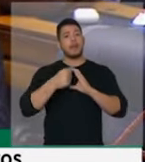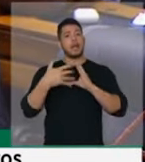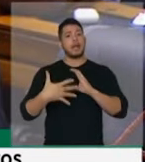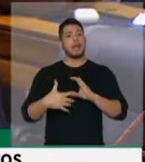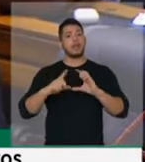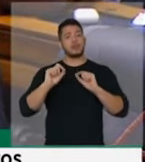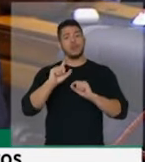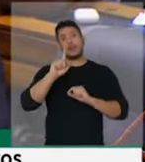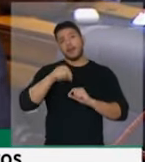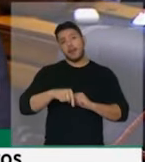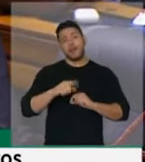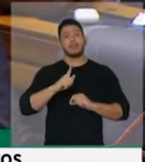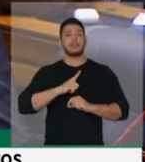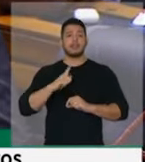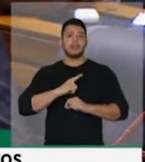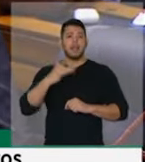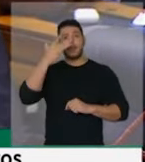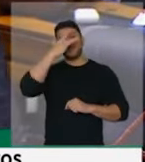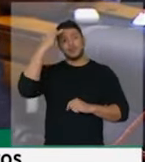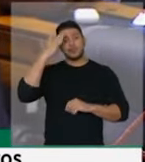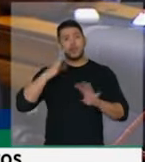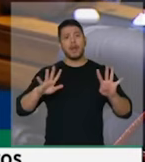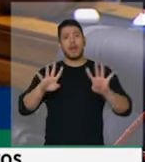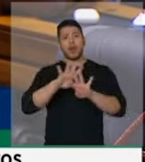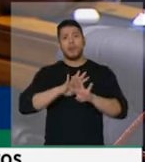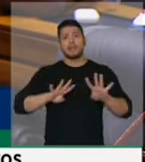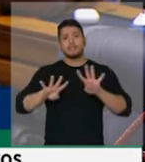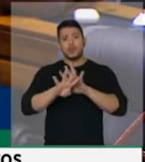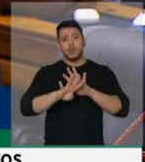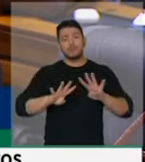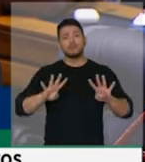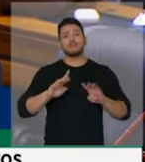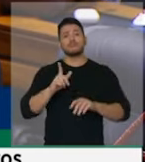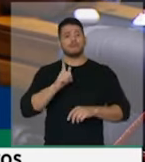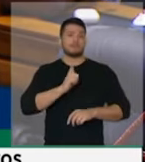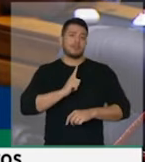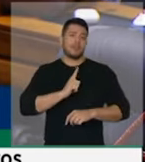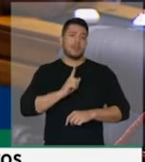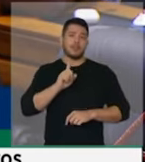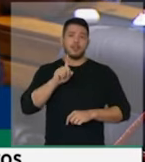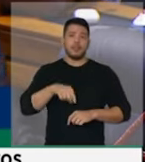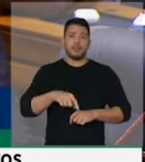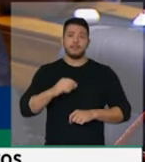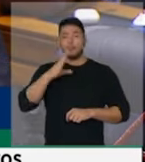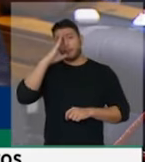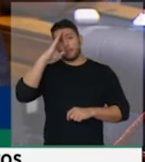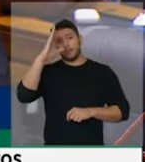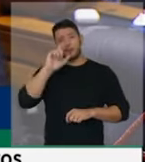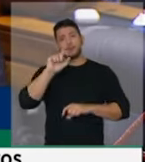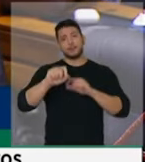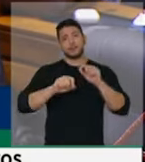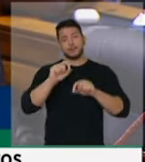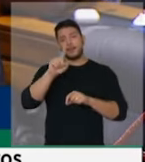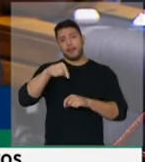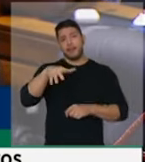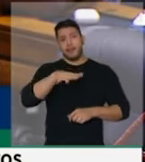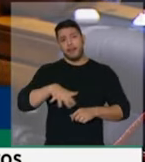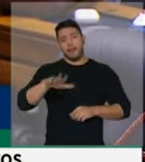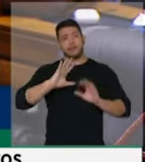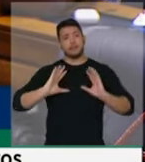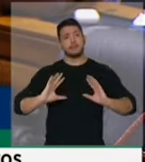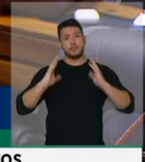aglomeração. Todos os setores, nós sabemos que sofrem com essa pandemia, mas em especial o setor de eventos,